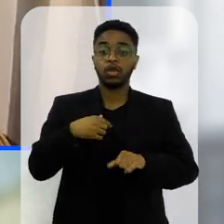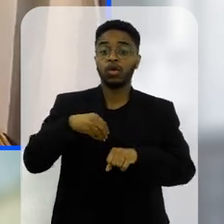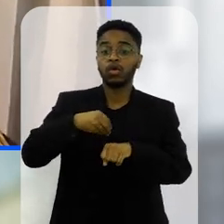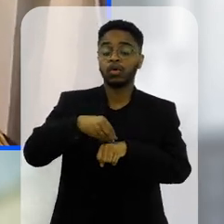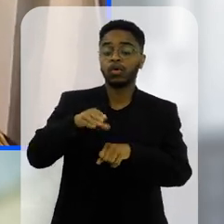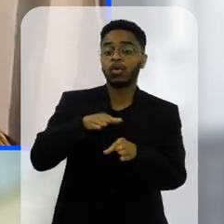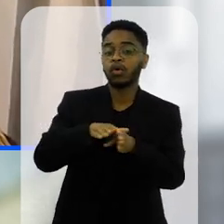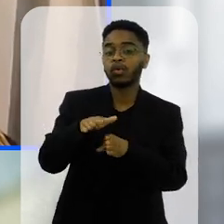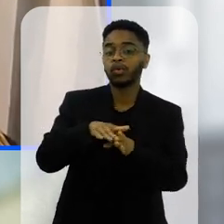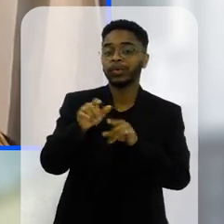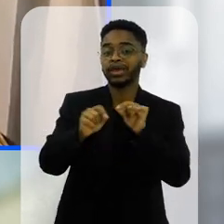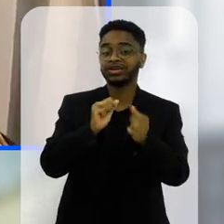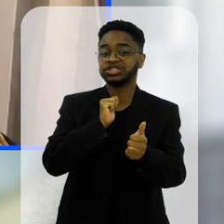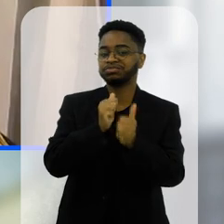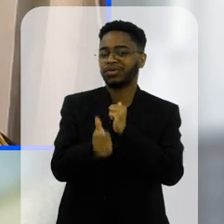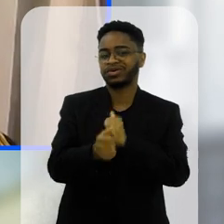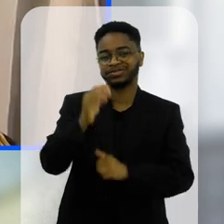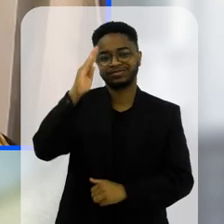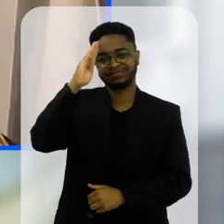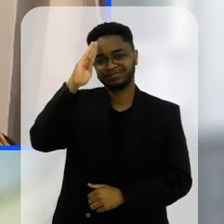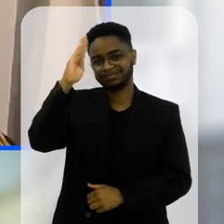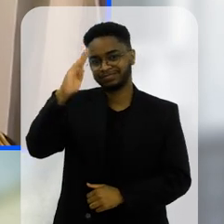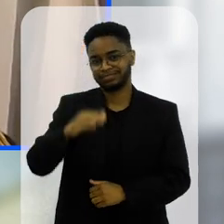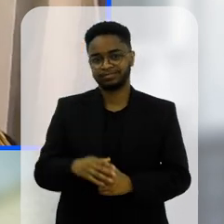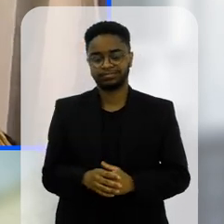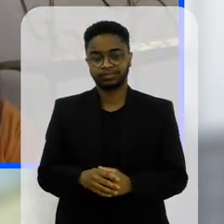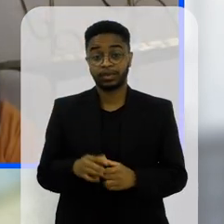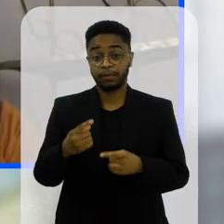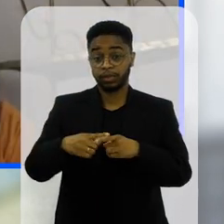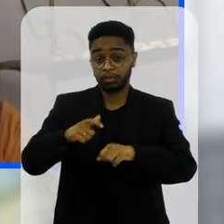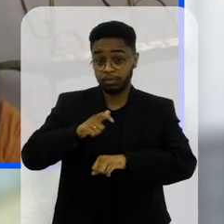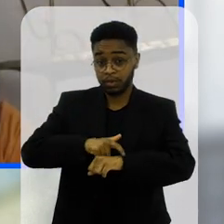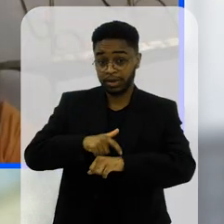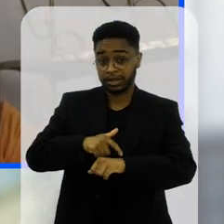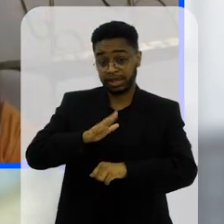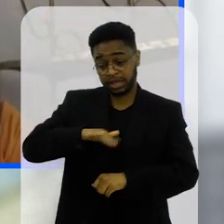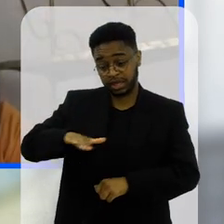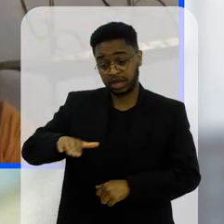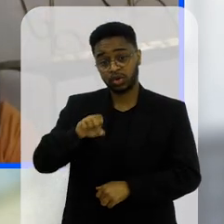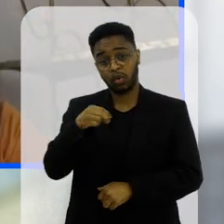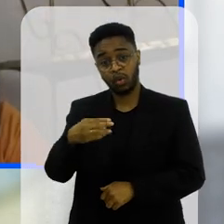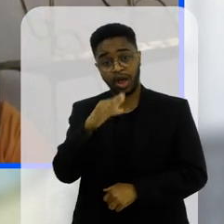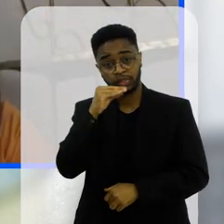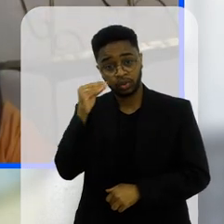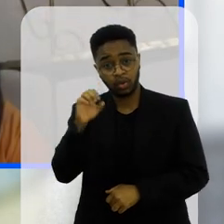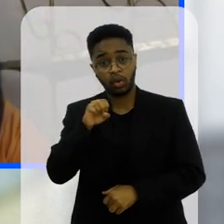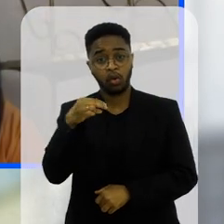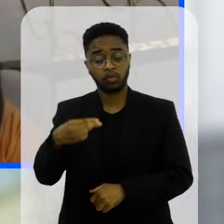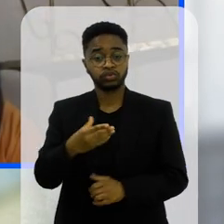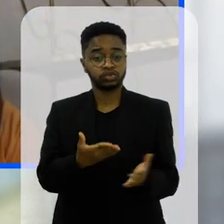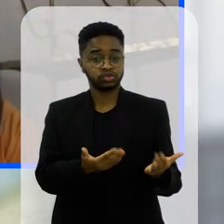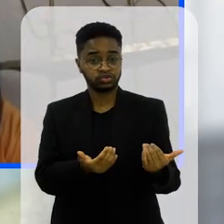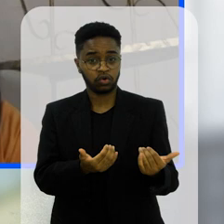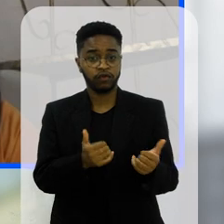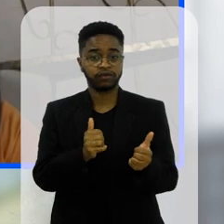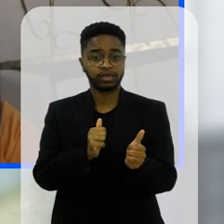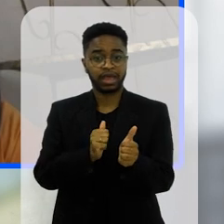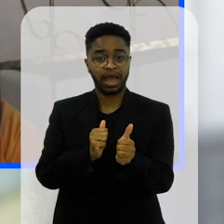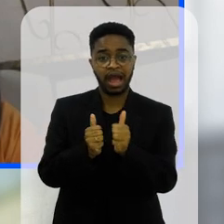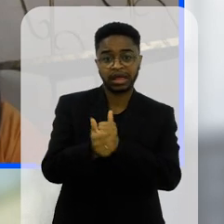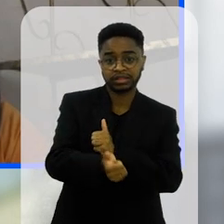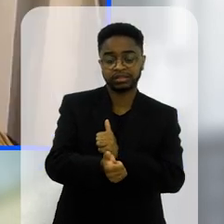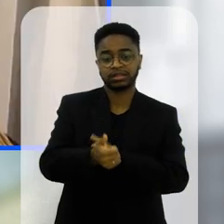esporte ele é fundamental quando a criança quando o adolescente quando o jovem ele é atleta